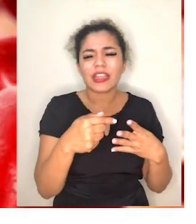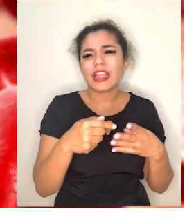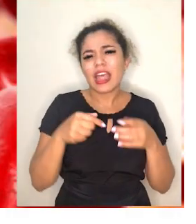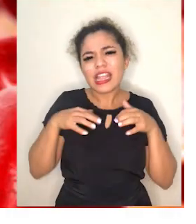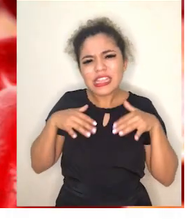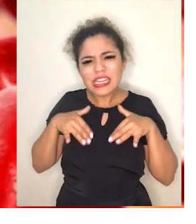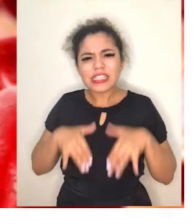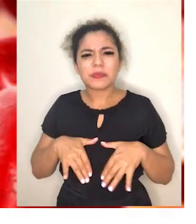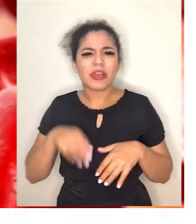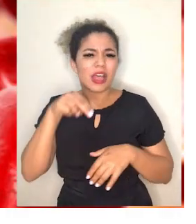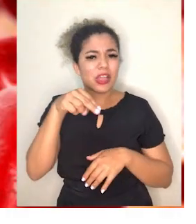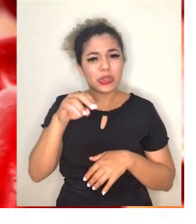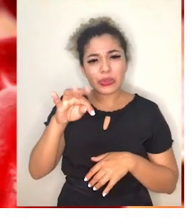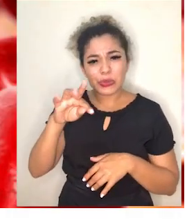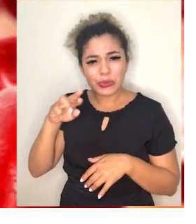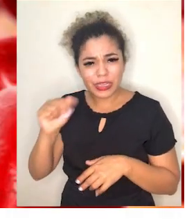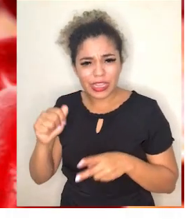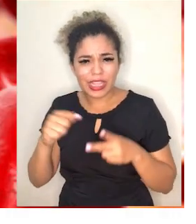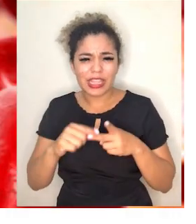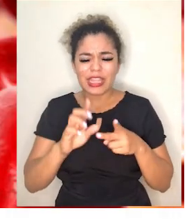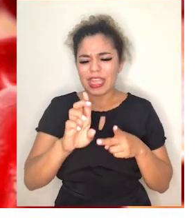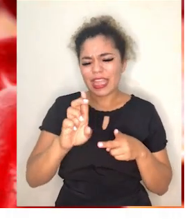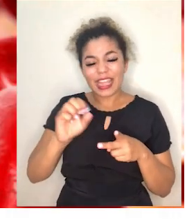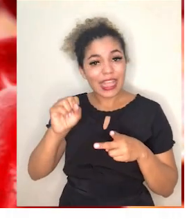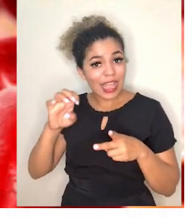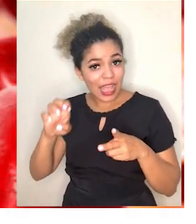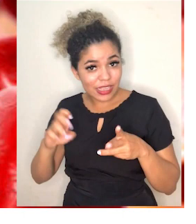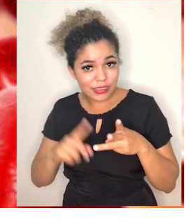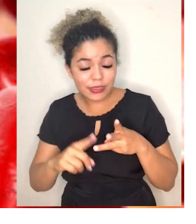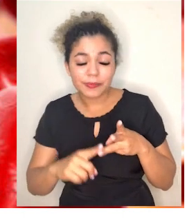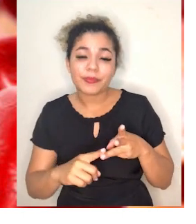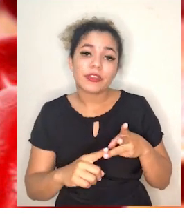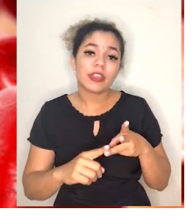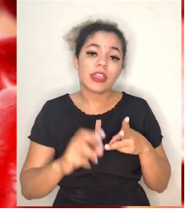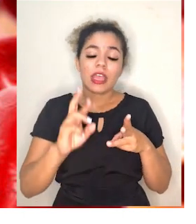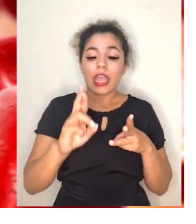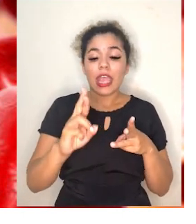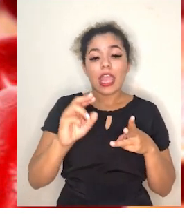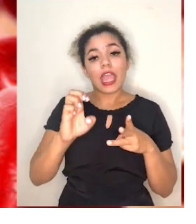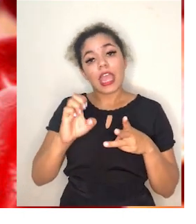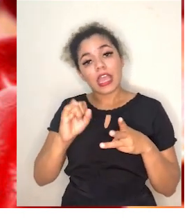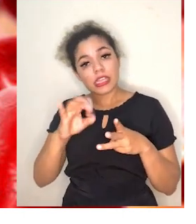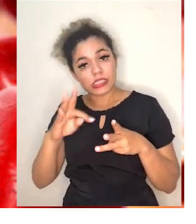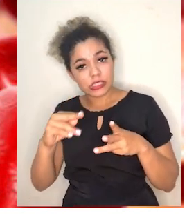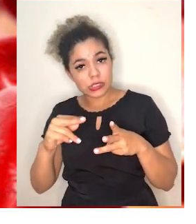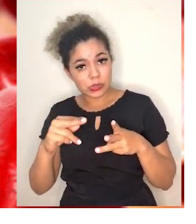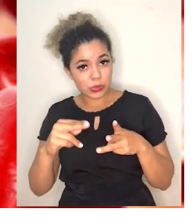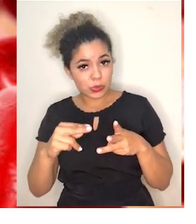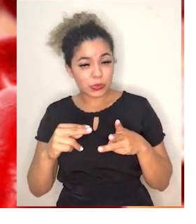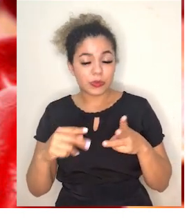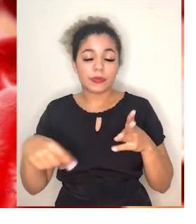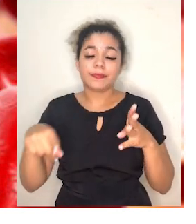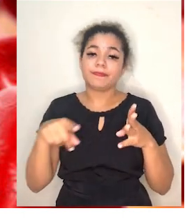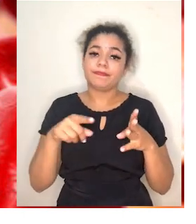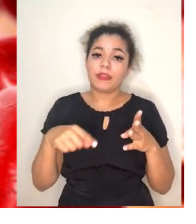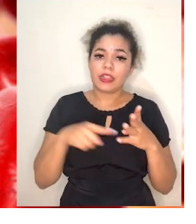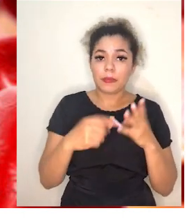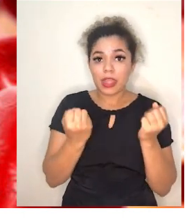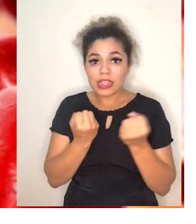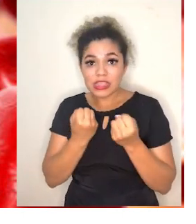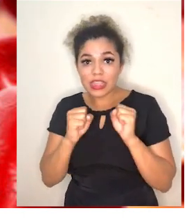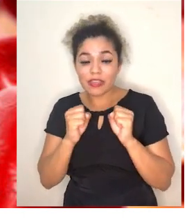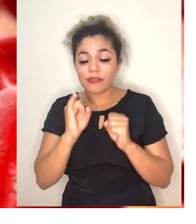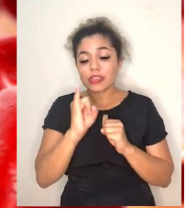nutrientes, transporte de gases respiratórios, transporte de resíduos produzidos pelo metabolismo, defesa e